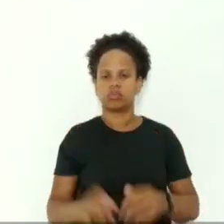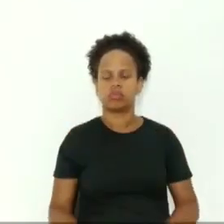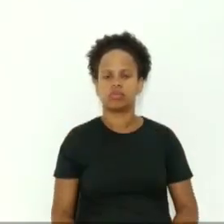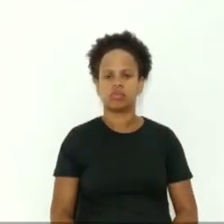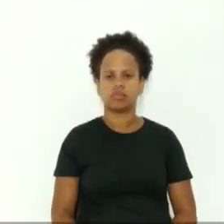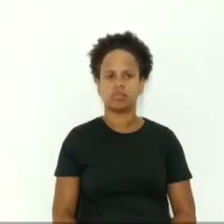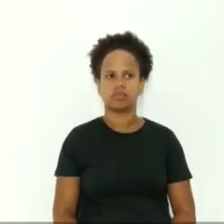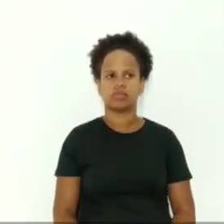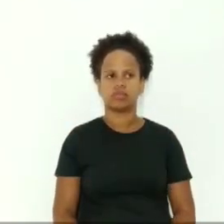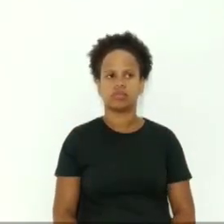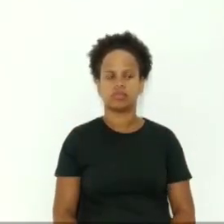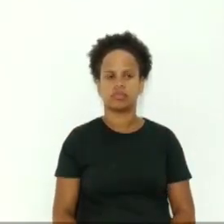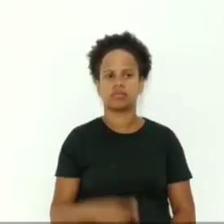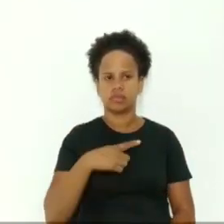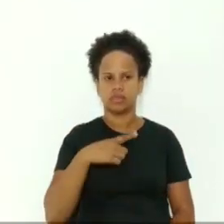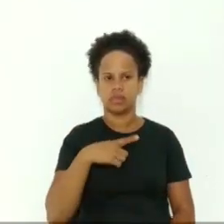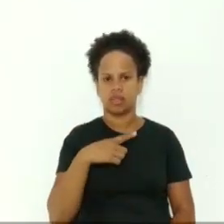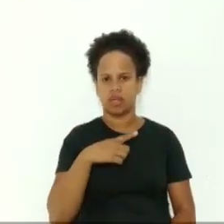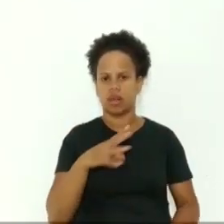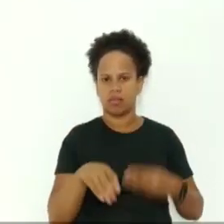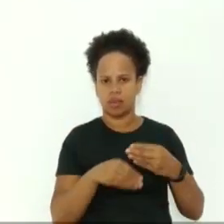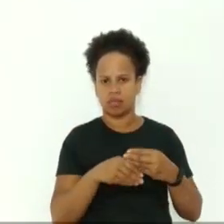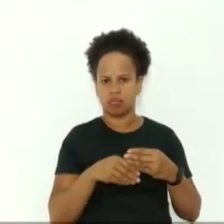Tem a emenda? Ah, então está.